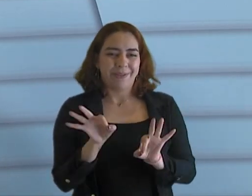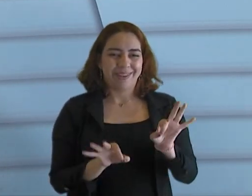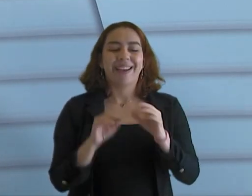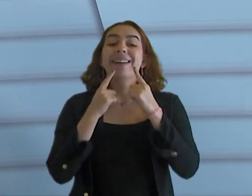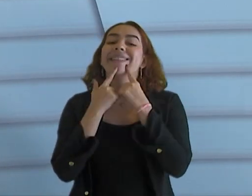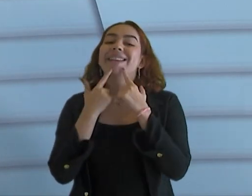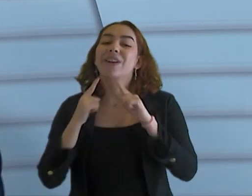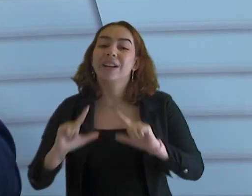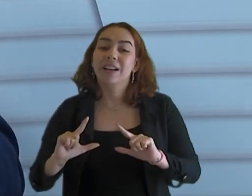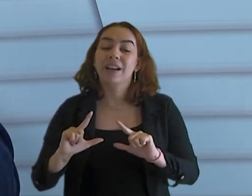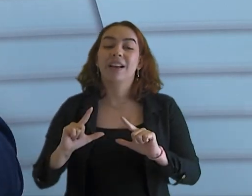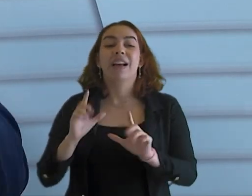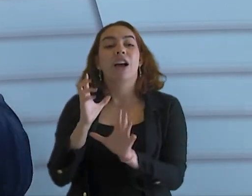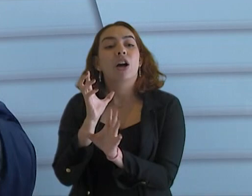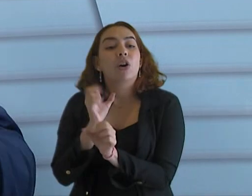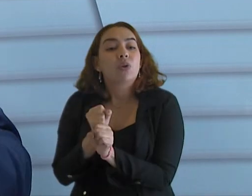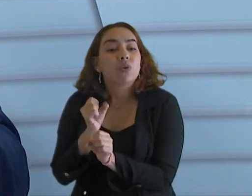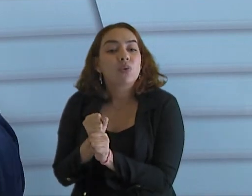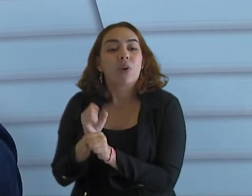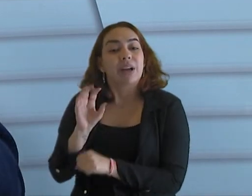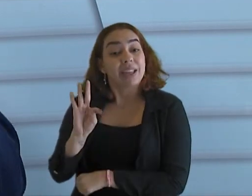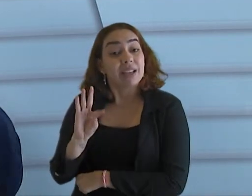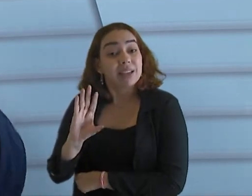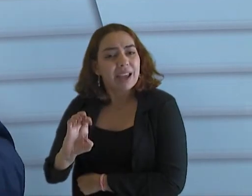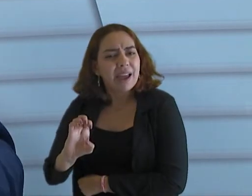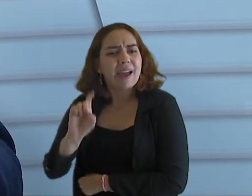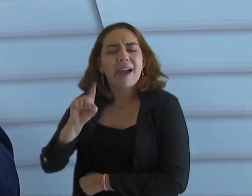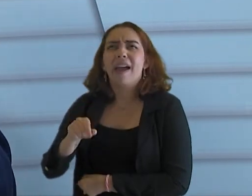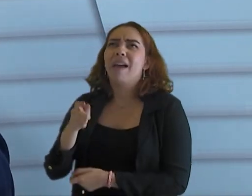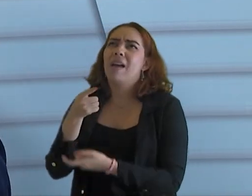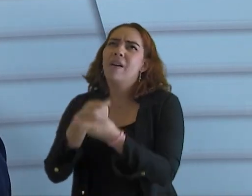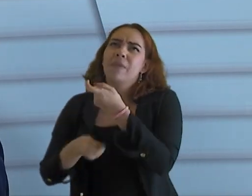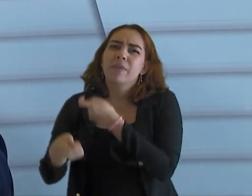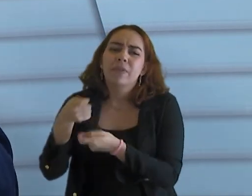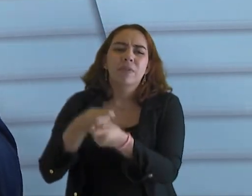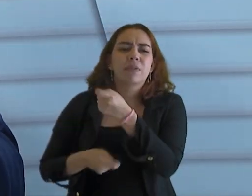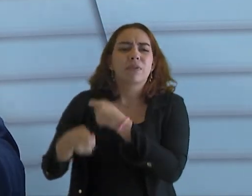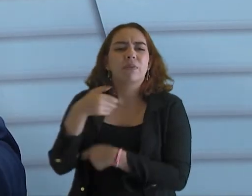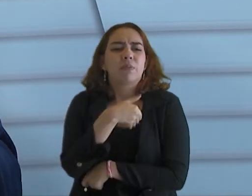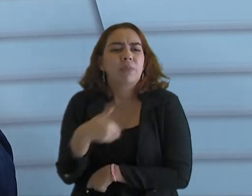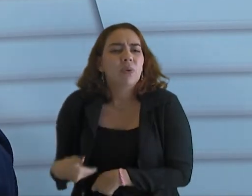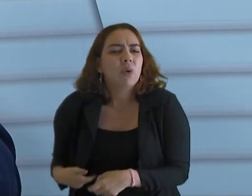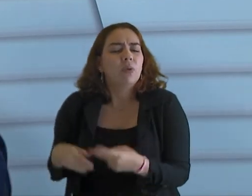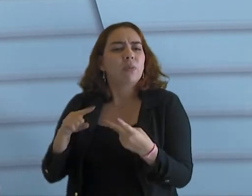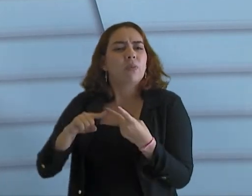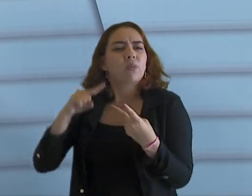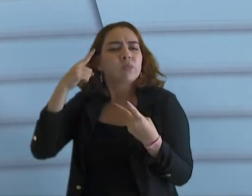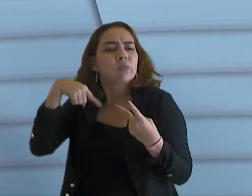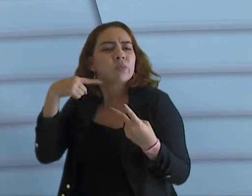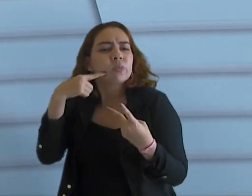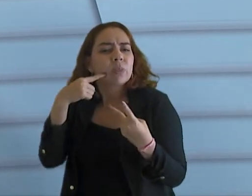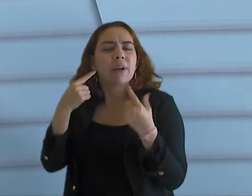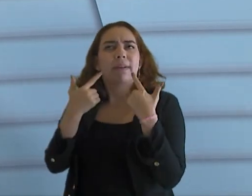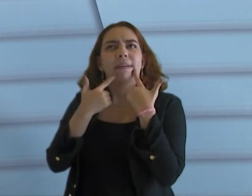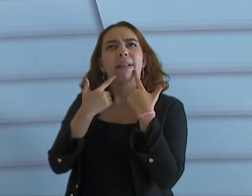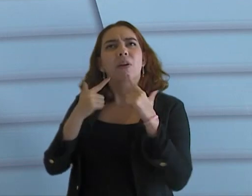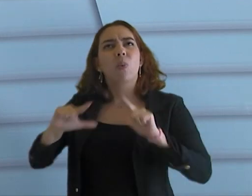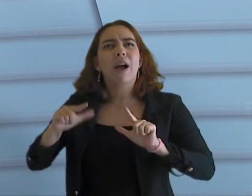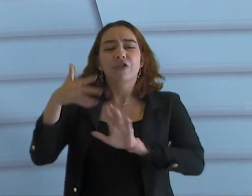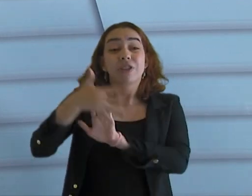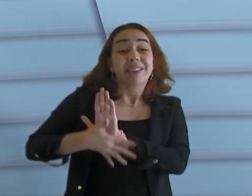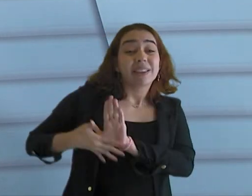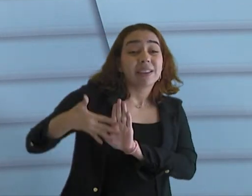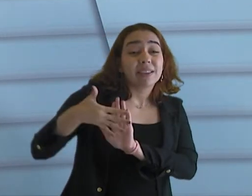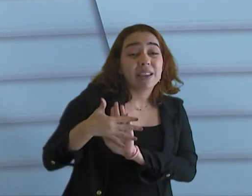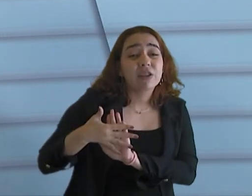contas, é muito árido. É um linguajado muito técnico, é orçamento, é finança pública. Ainda tem um juridiquês. Então, a gente tem que tentar... Até